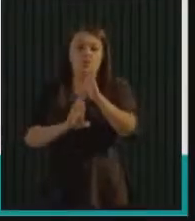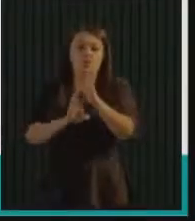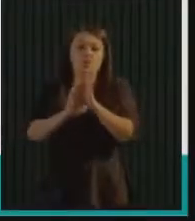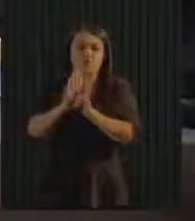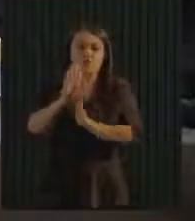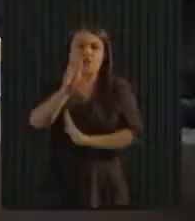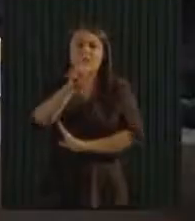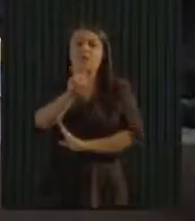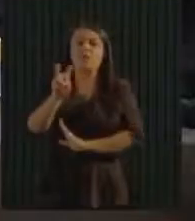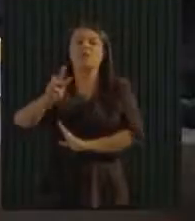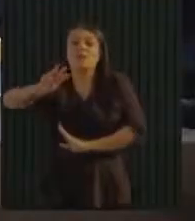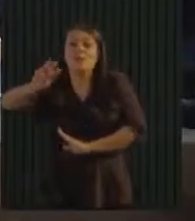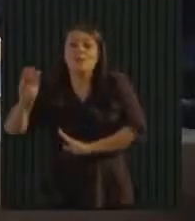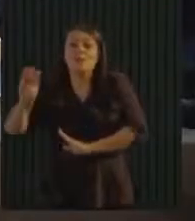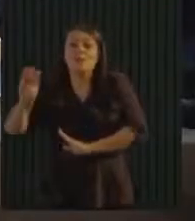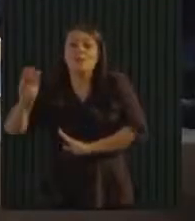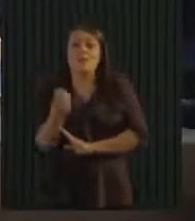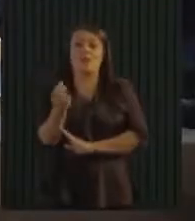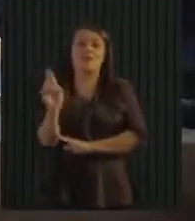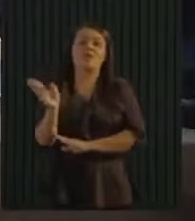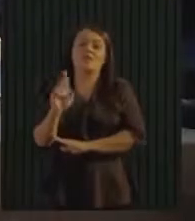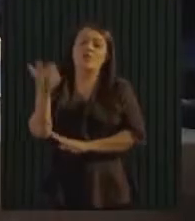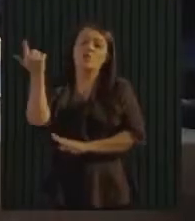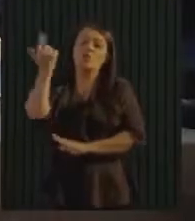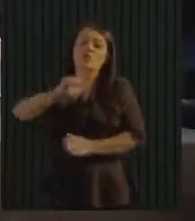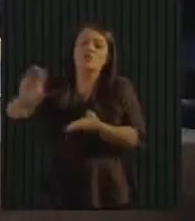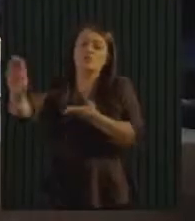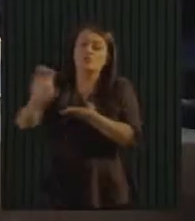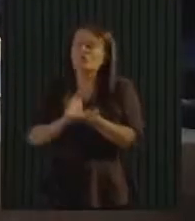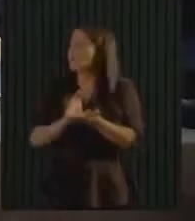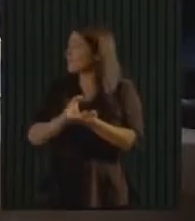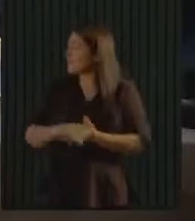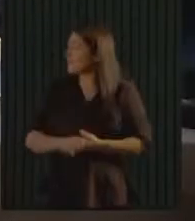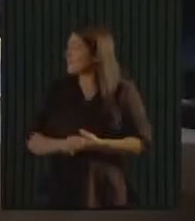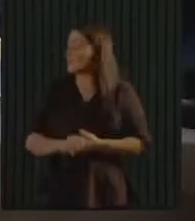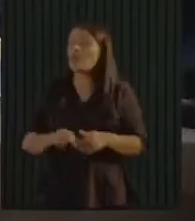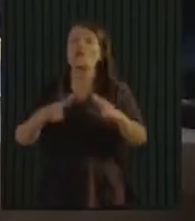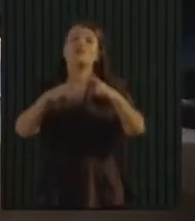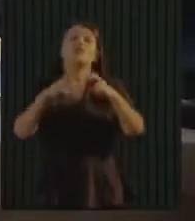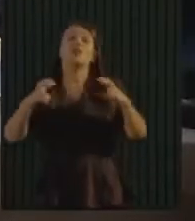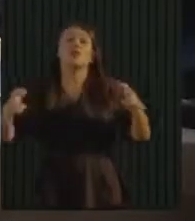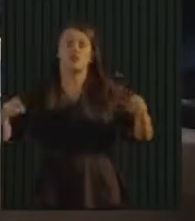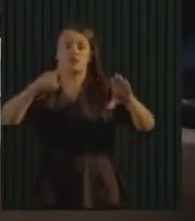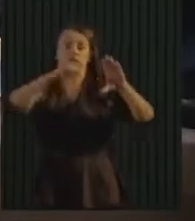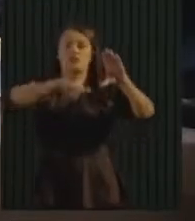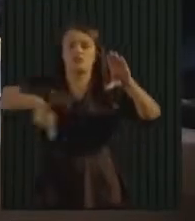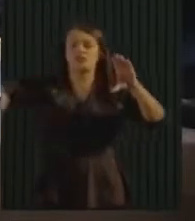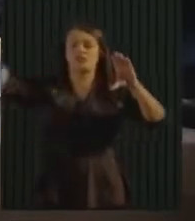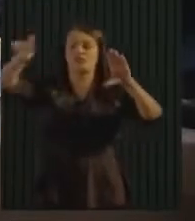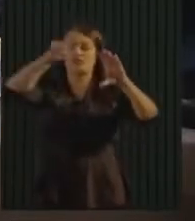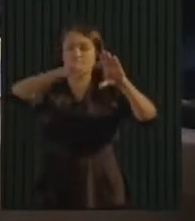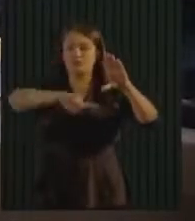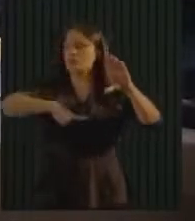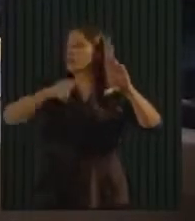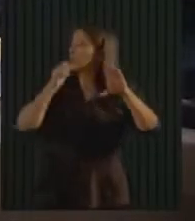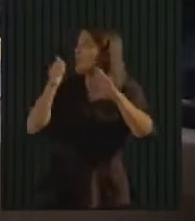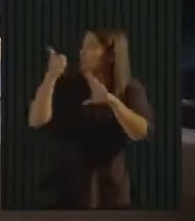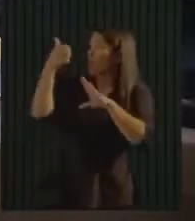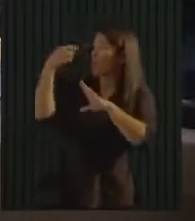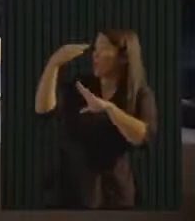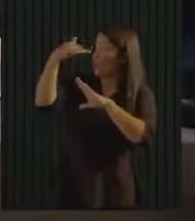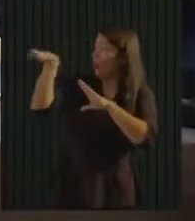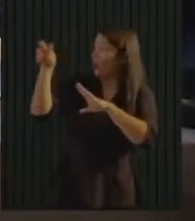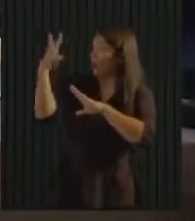de reais. Bom, e quais são essas metas? Então, está aqui, Florianópolis, o que a gente produz diariamente. Um terço é a fração